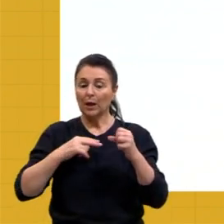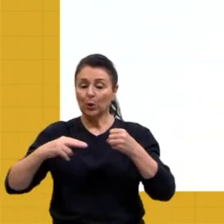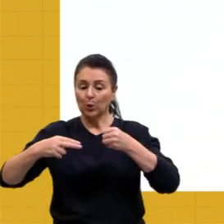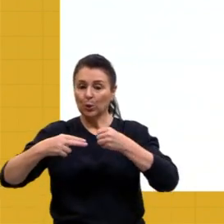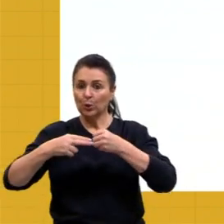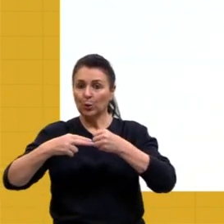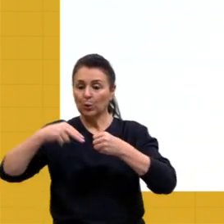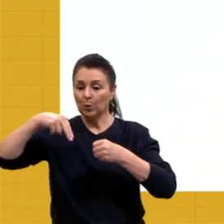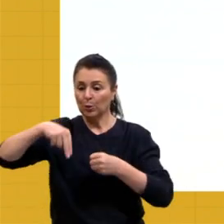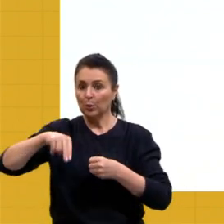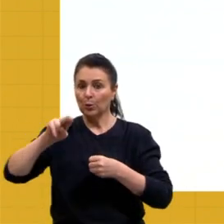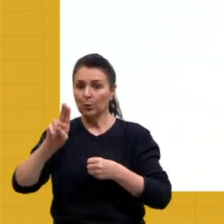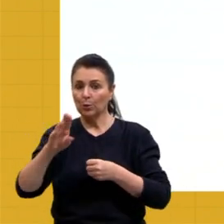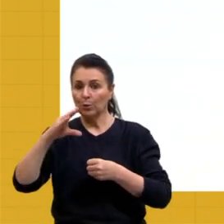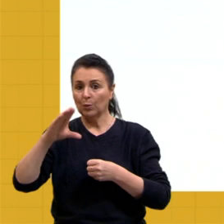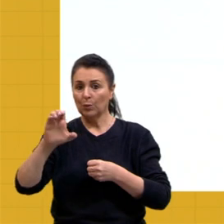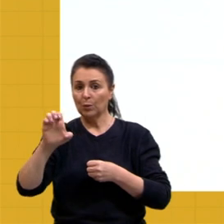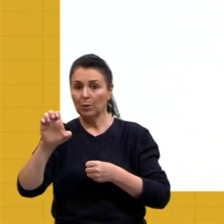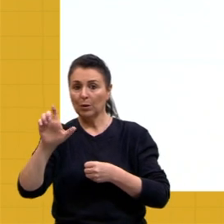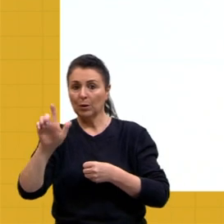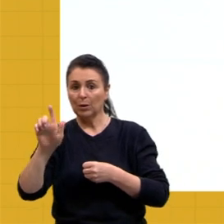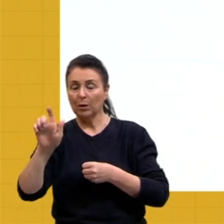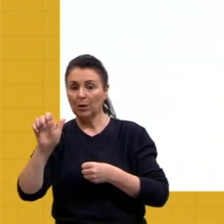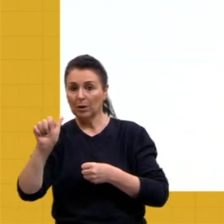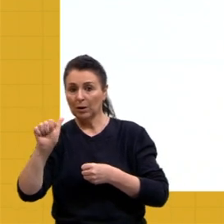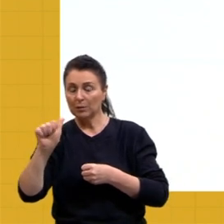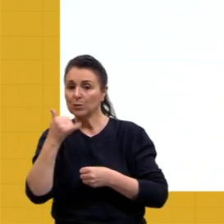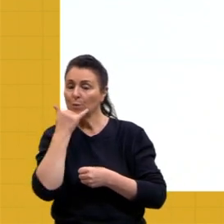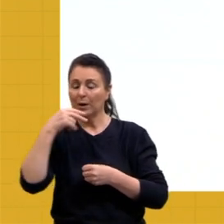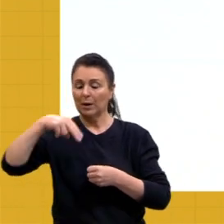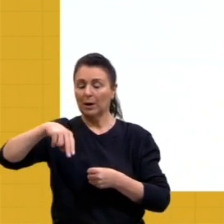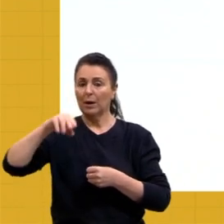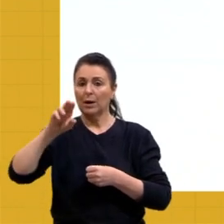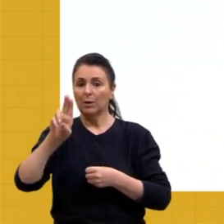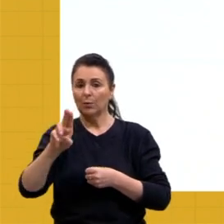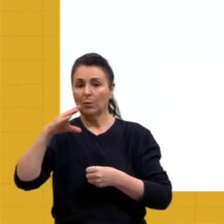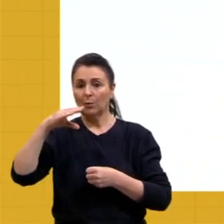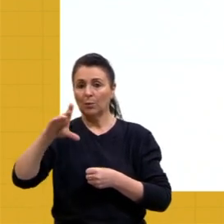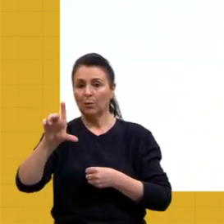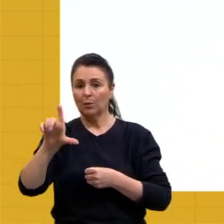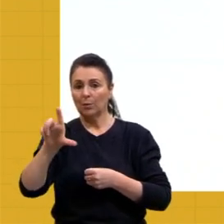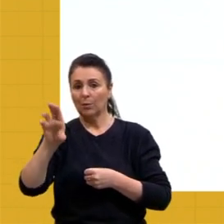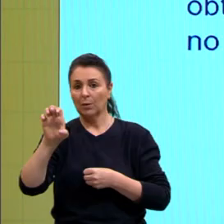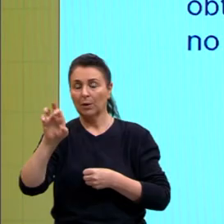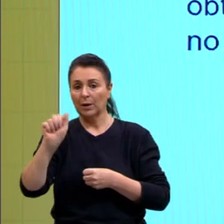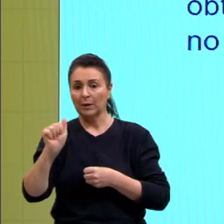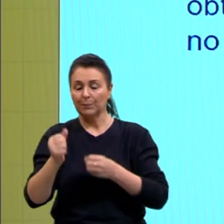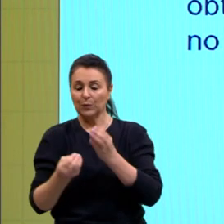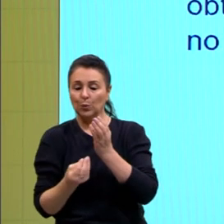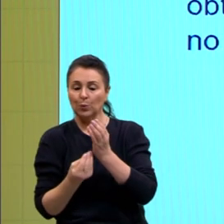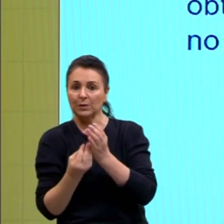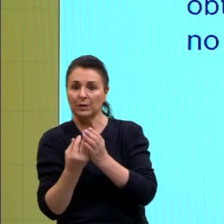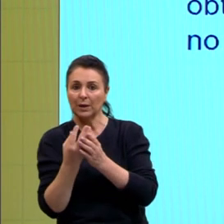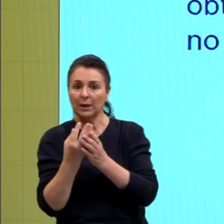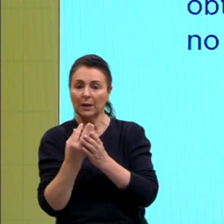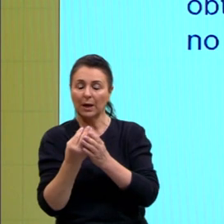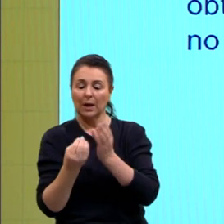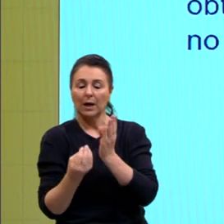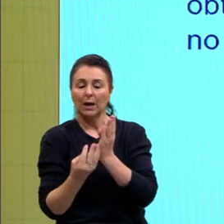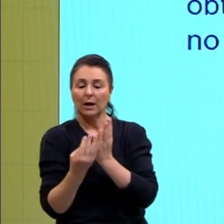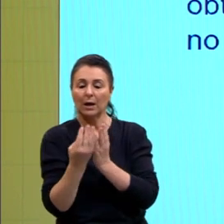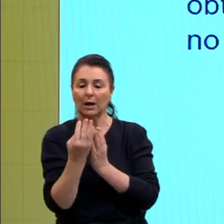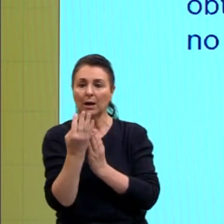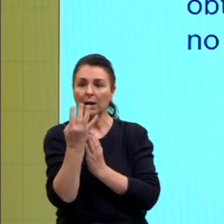Eu esquento, né, essa água, essa água vira vapor, e aí esse vapor vai passar por uma turbina e vai gerar a